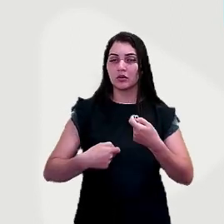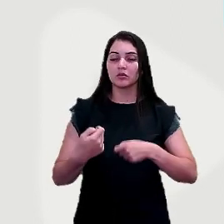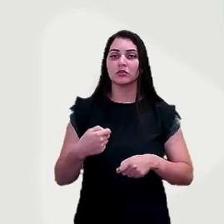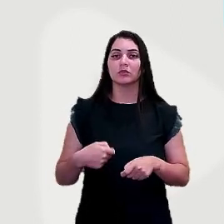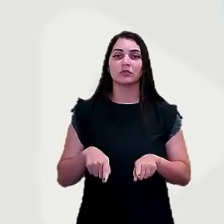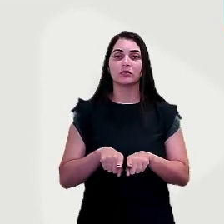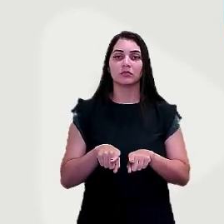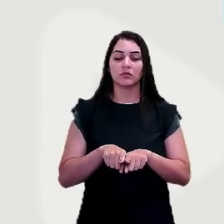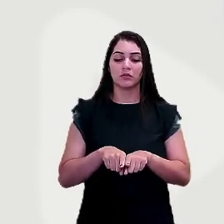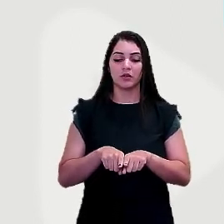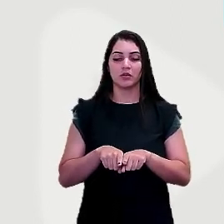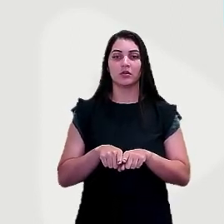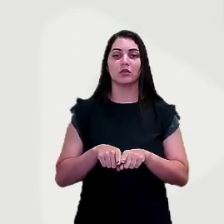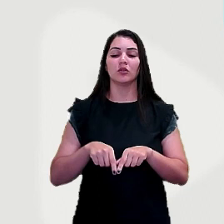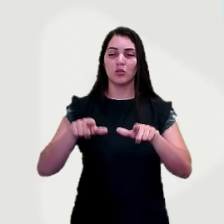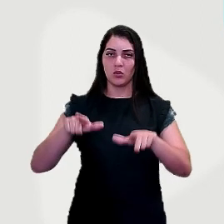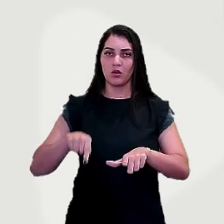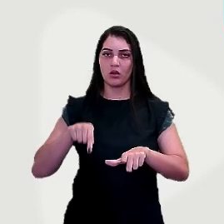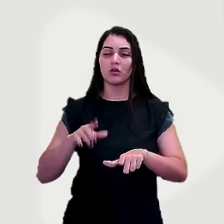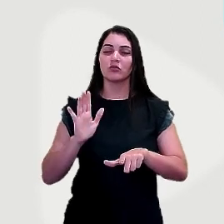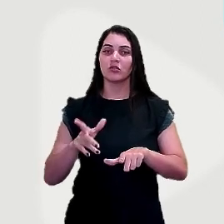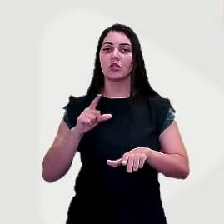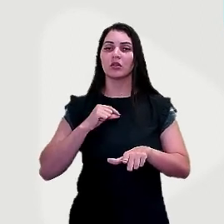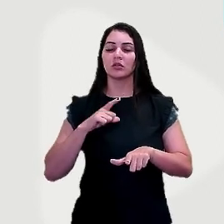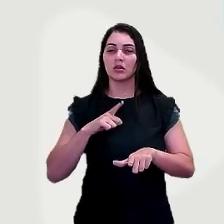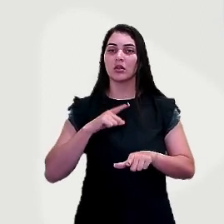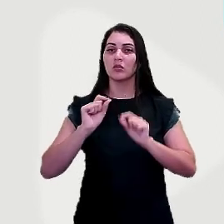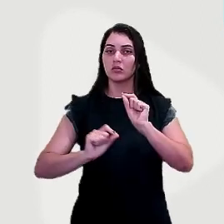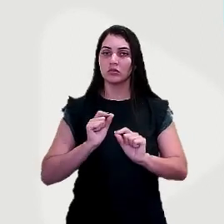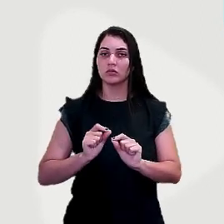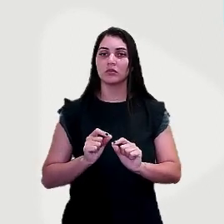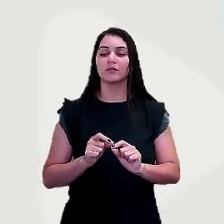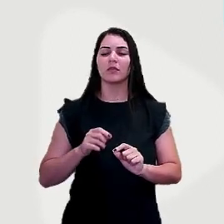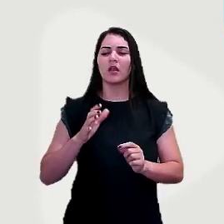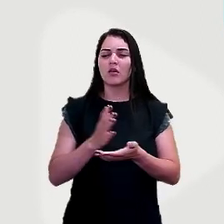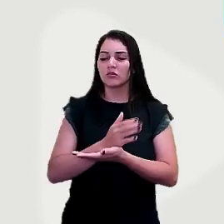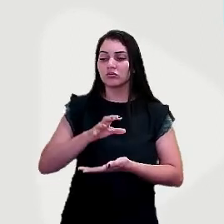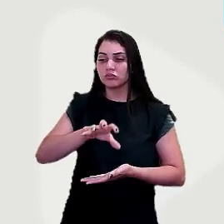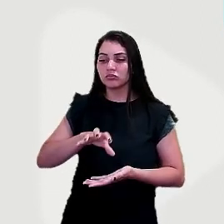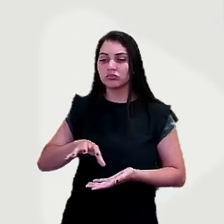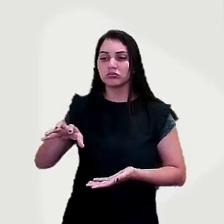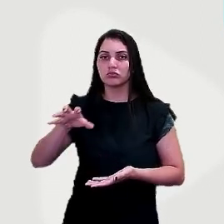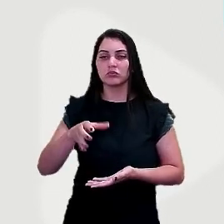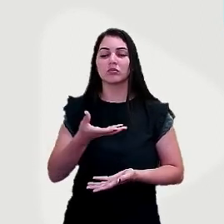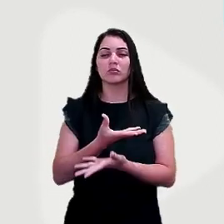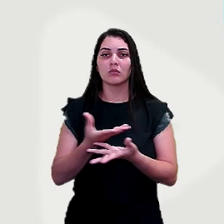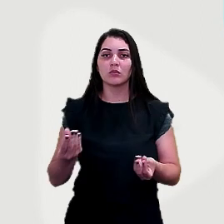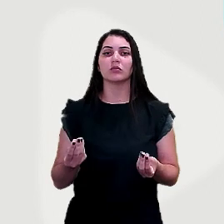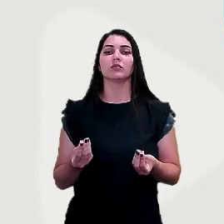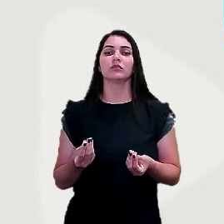domínio de território, já que essa região também tem regiões que são muito